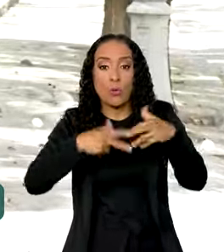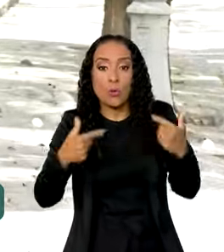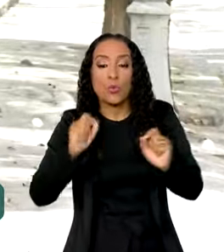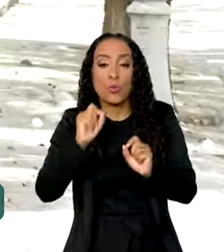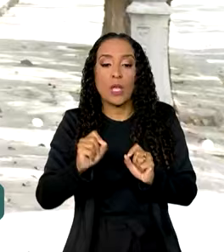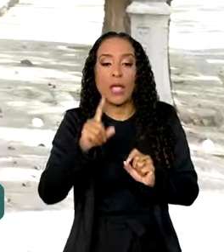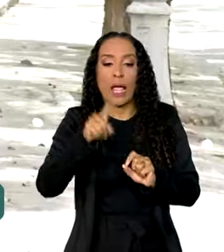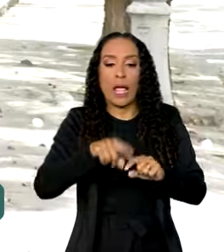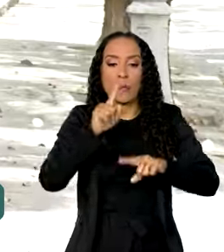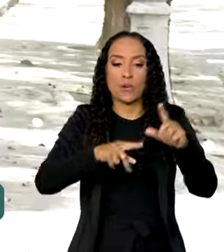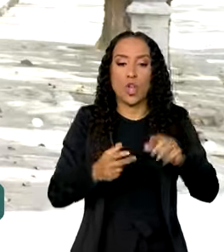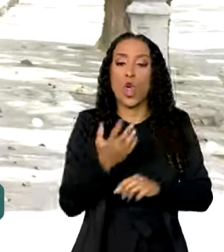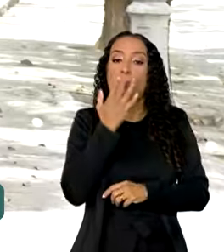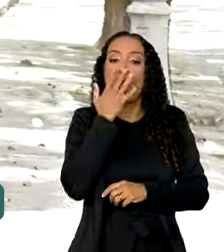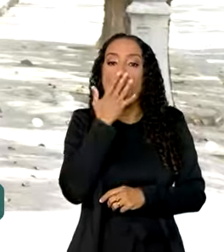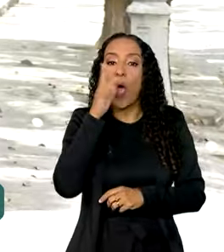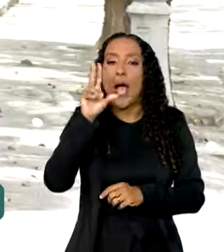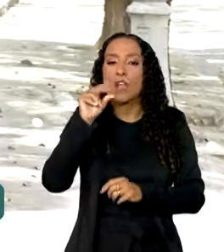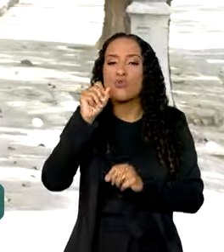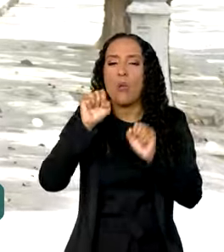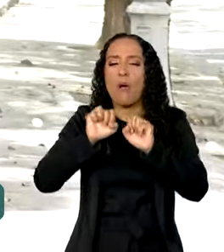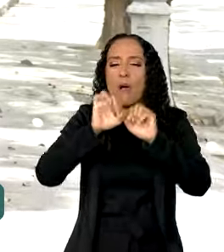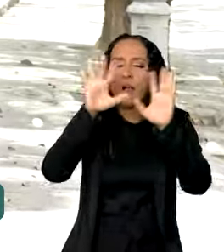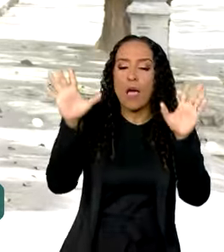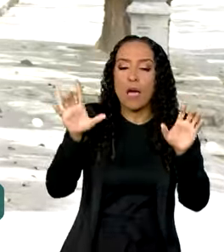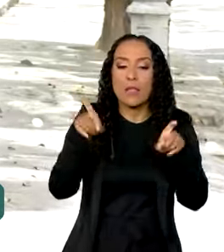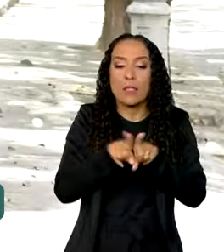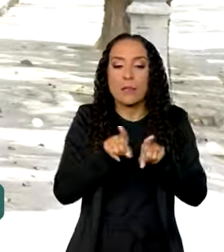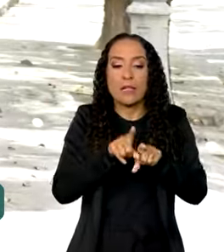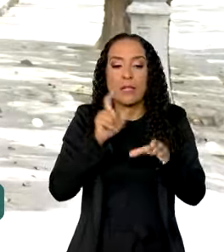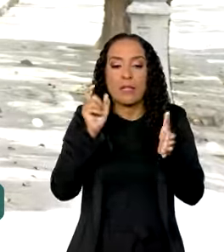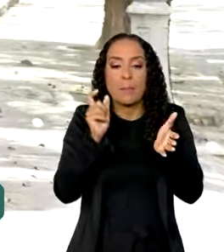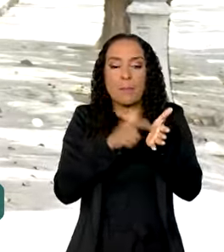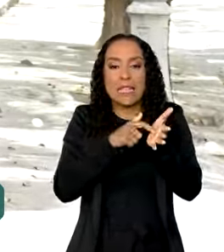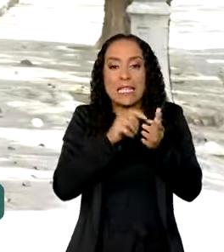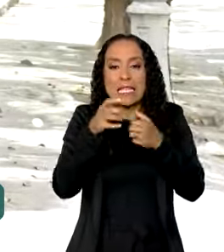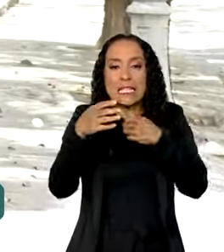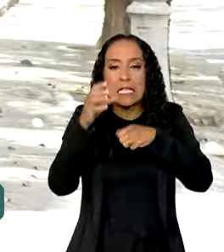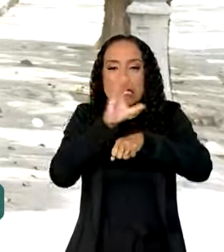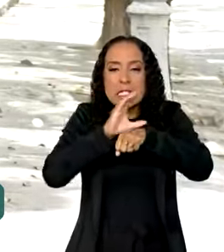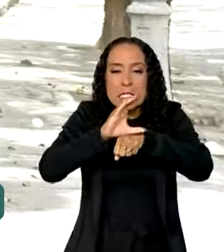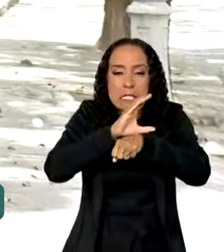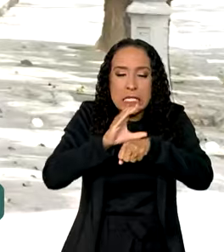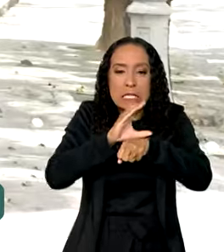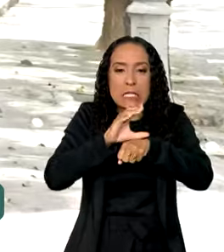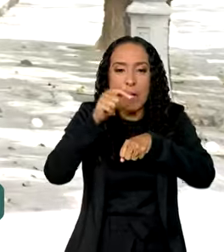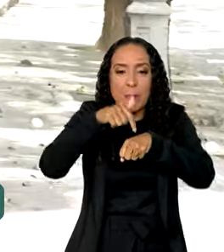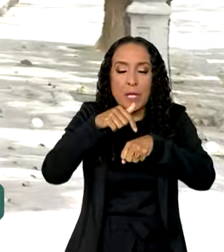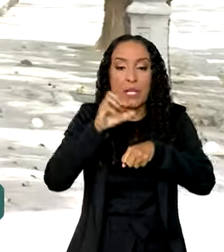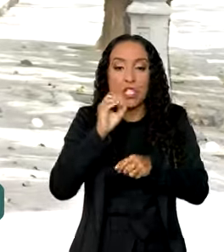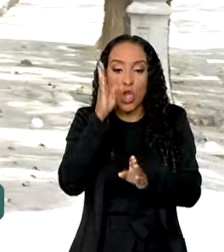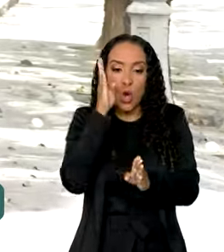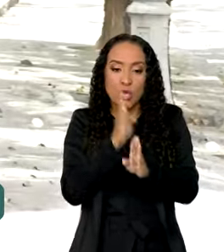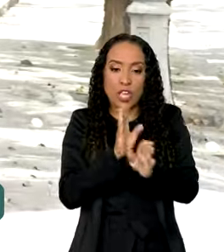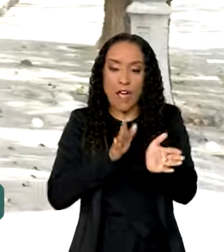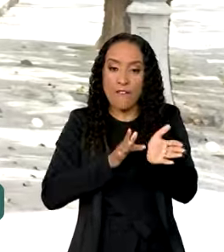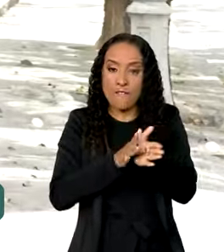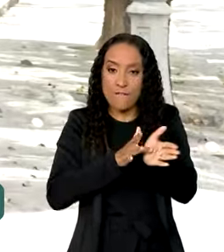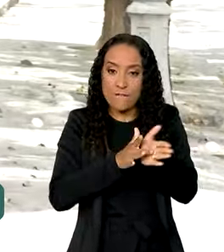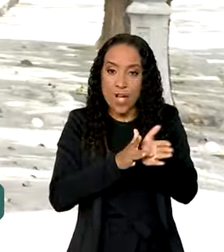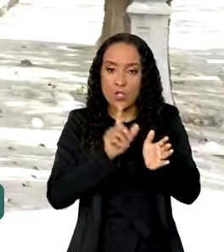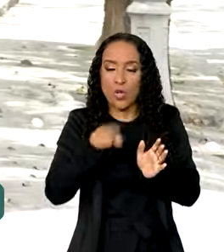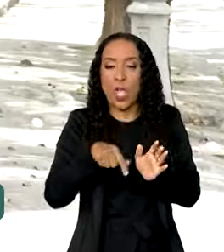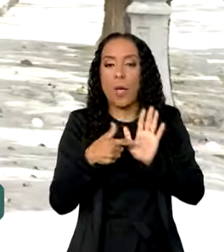são produto de cor azul clara com botão de aplicação cinza. Os produtos encontrados falsificados no mercado